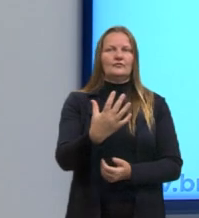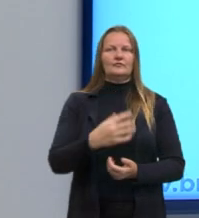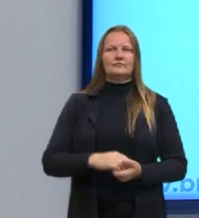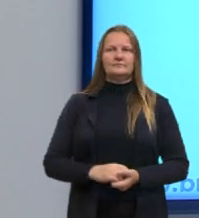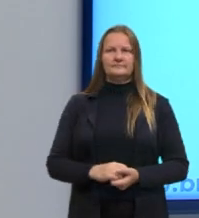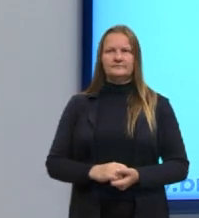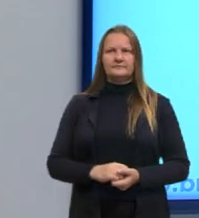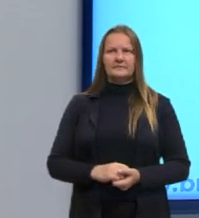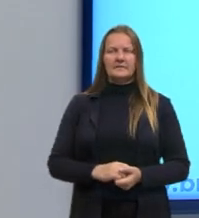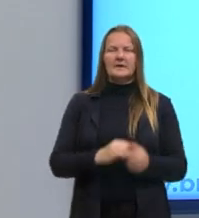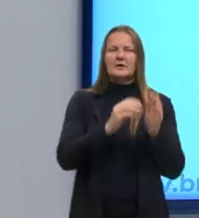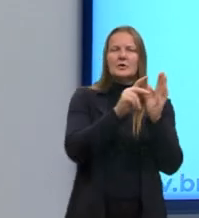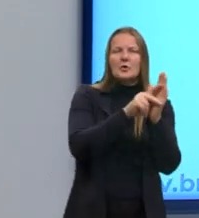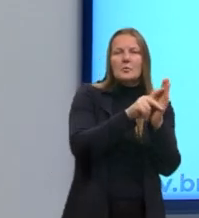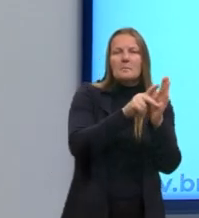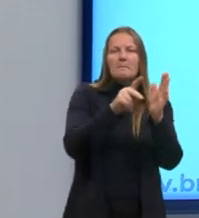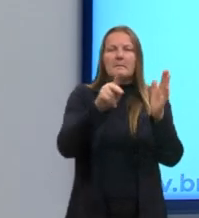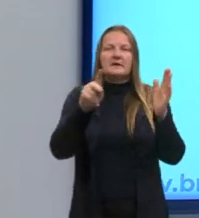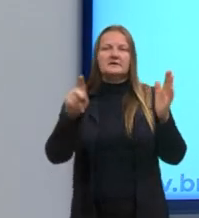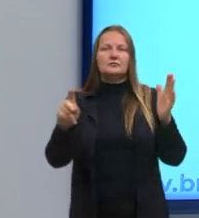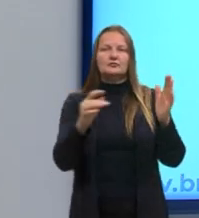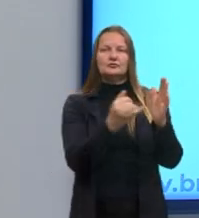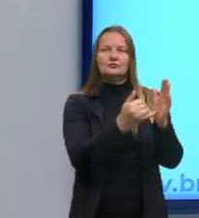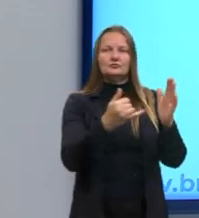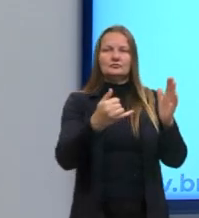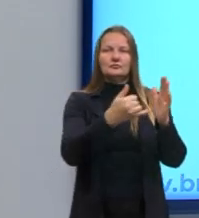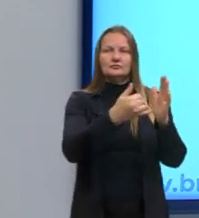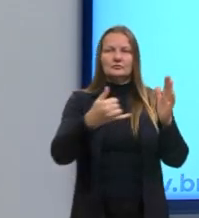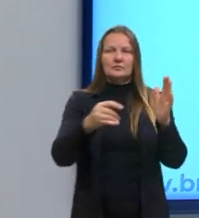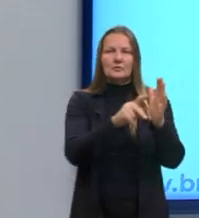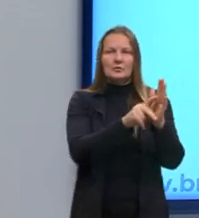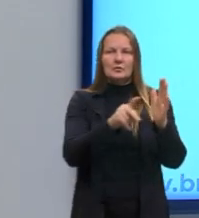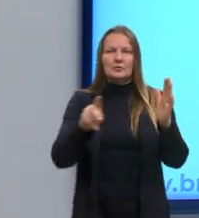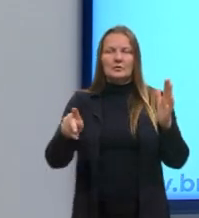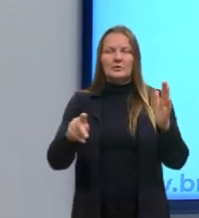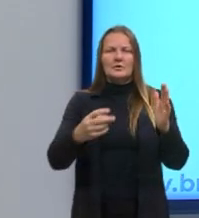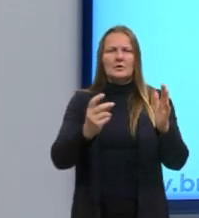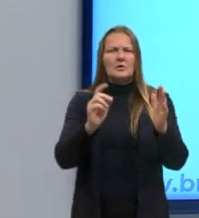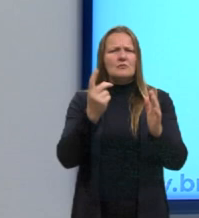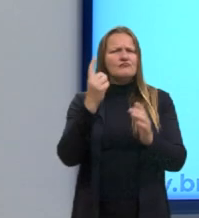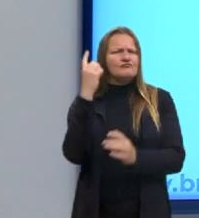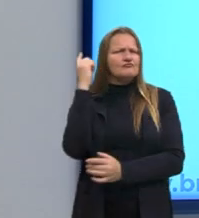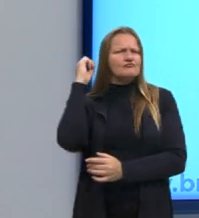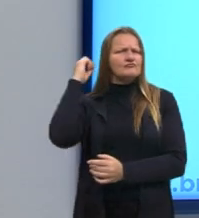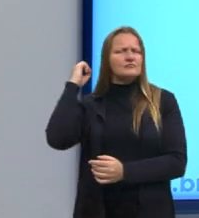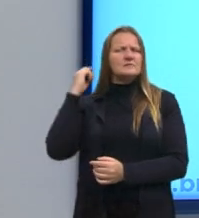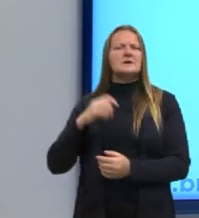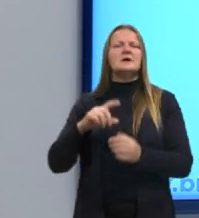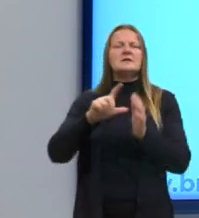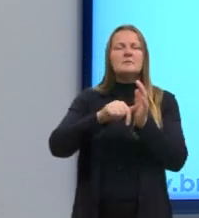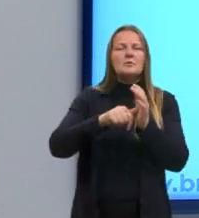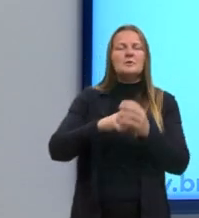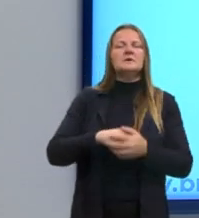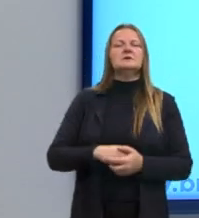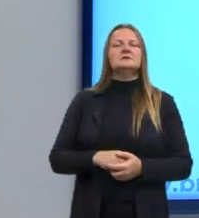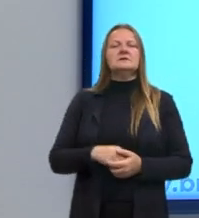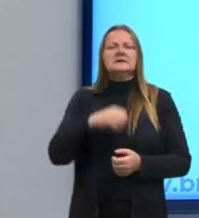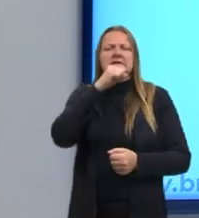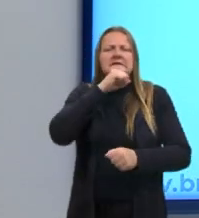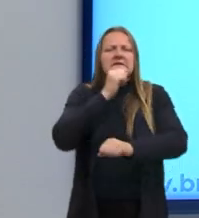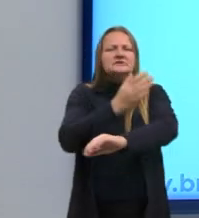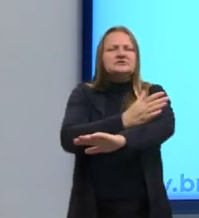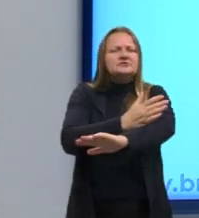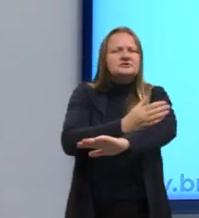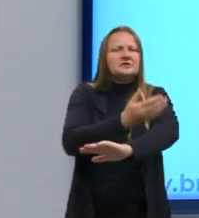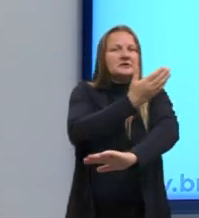Mais ou menos um pouquinho sobre a linha do tempo. Nós temos aí a pré-história, a Mesopotâmia, a Idade Antiga, a Idade Média,